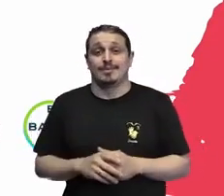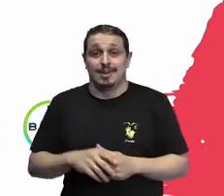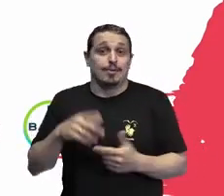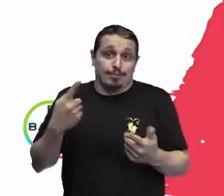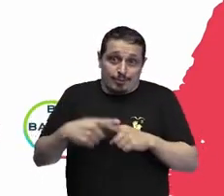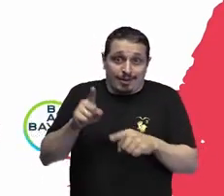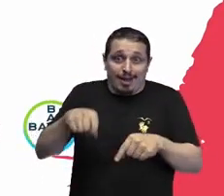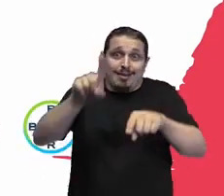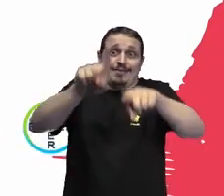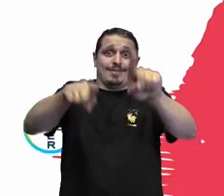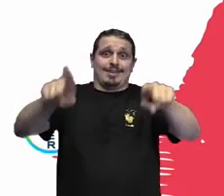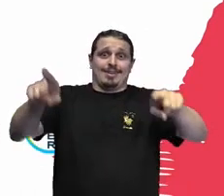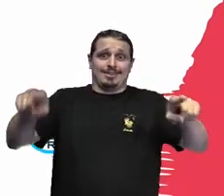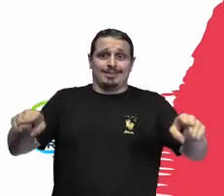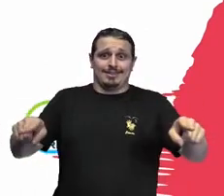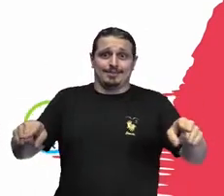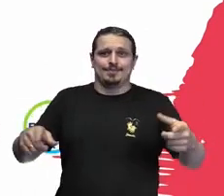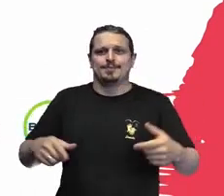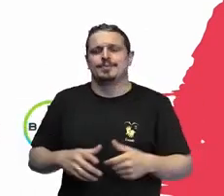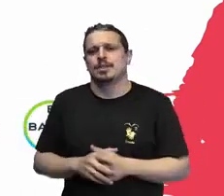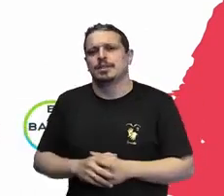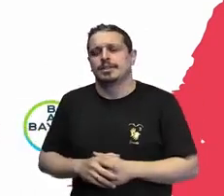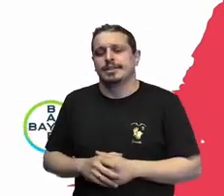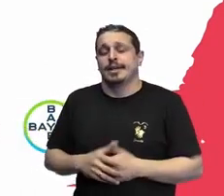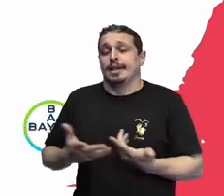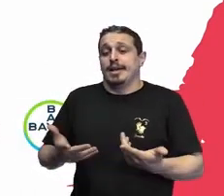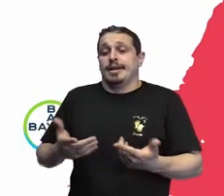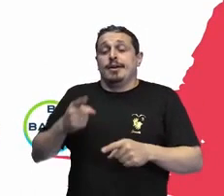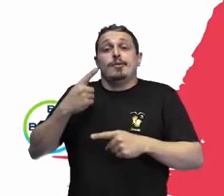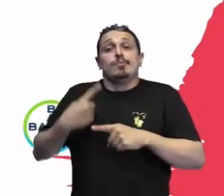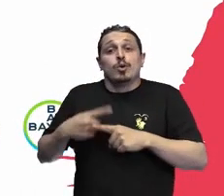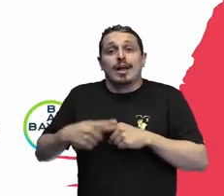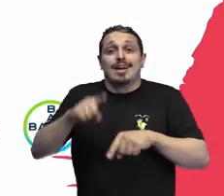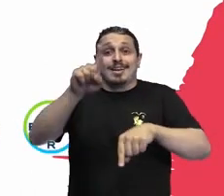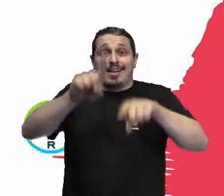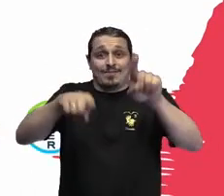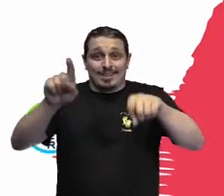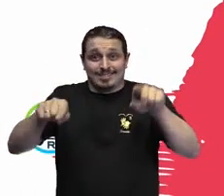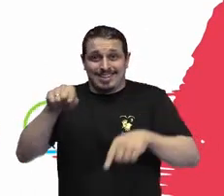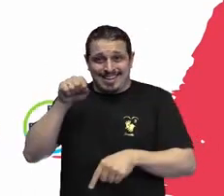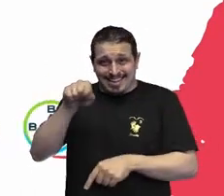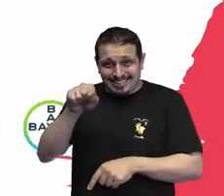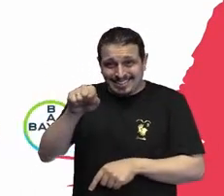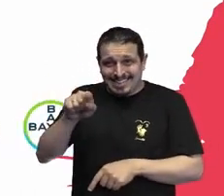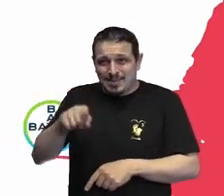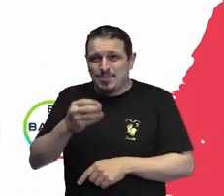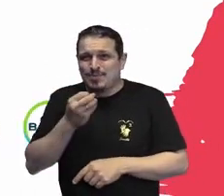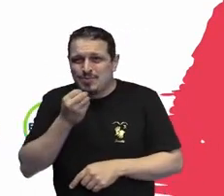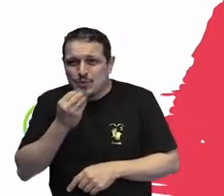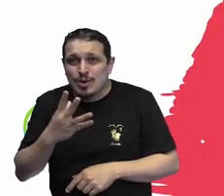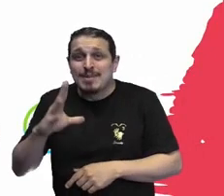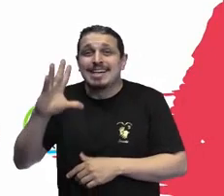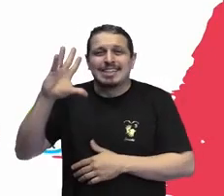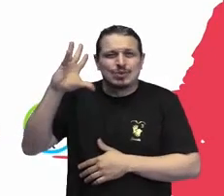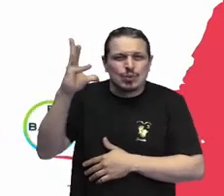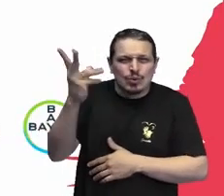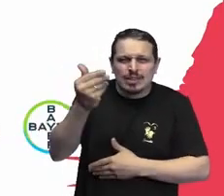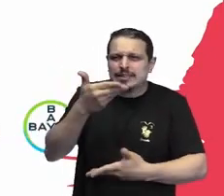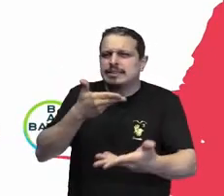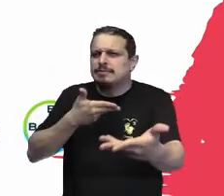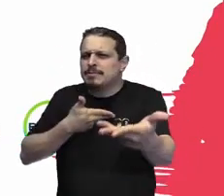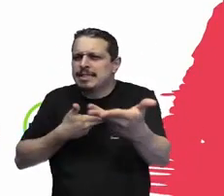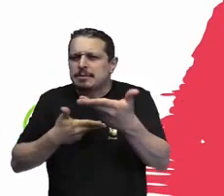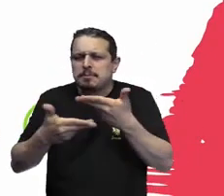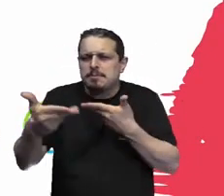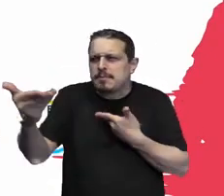A gente fala de diversidade porque a diversidade, ela faz bem para todo mundo. Ela é uma relação de ganha-ganha, né? Então, a diversidade,